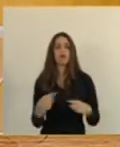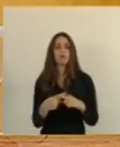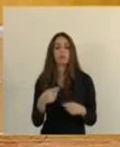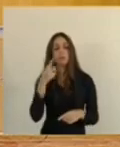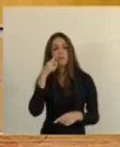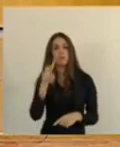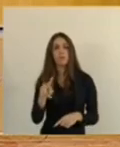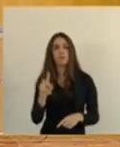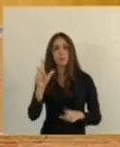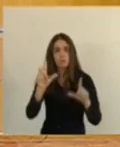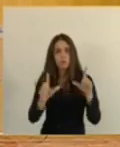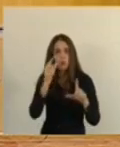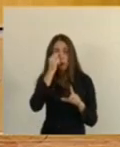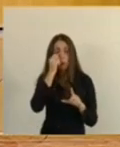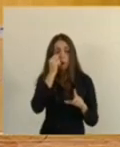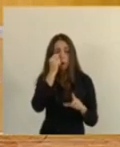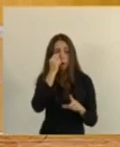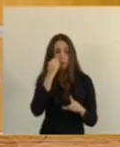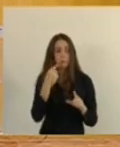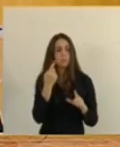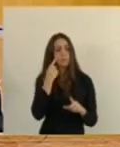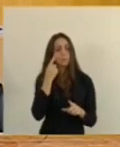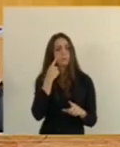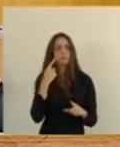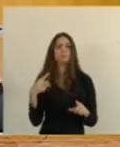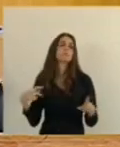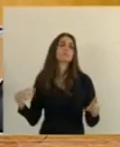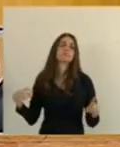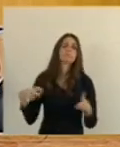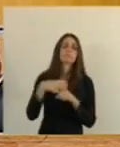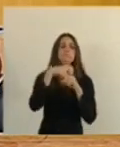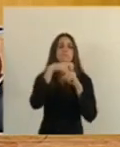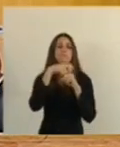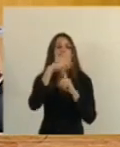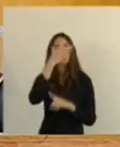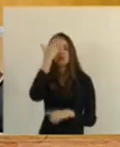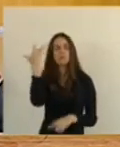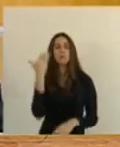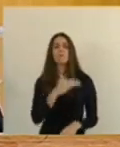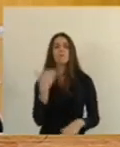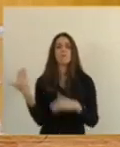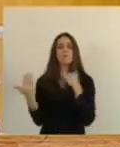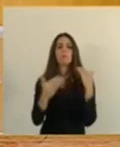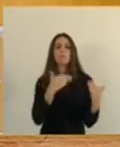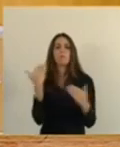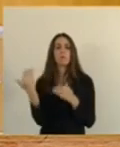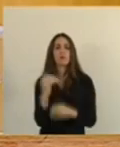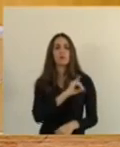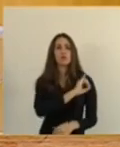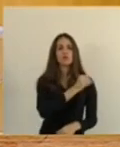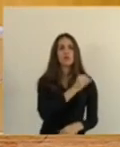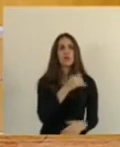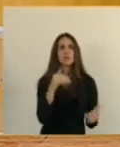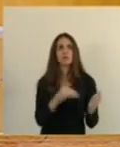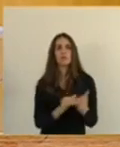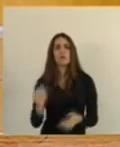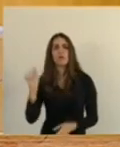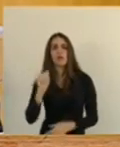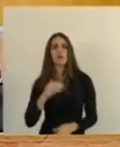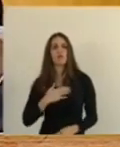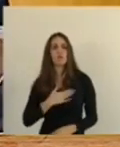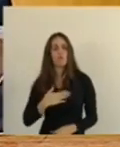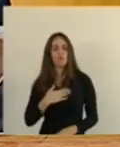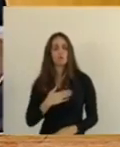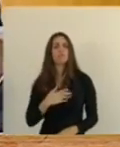oito pessoas por mês na BR-101. É isso mesmo, de janeiro a agosto foram